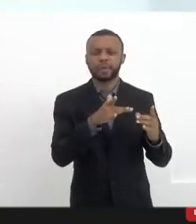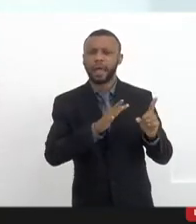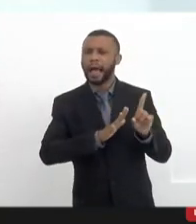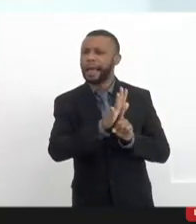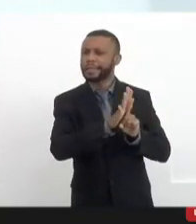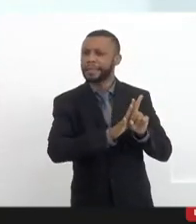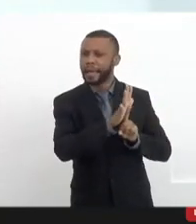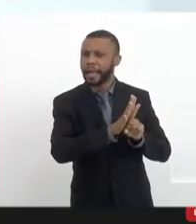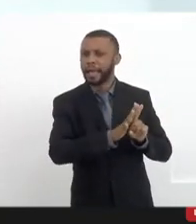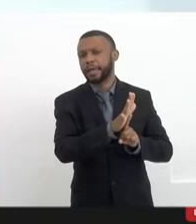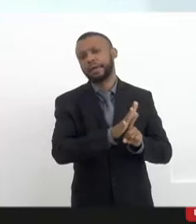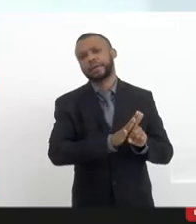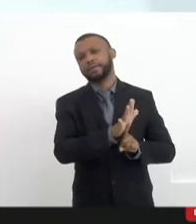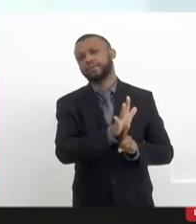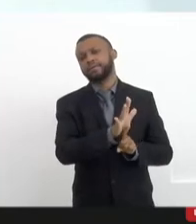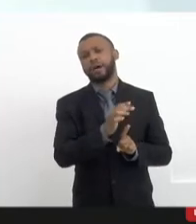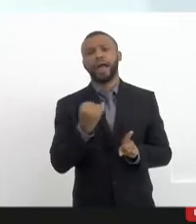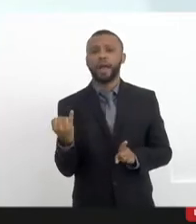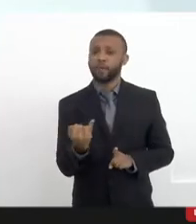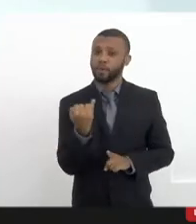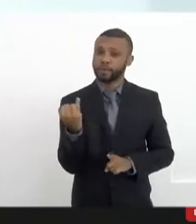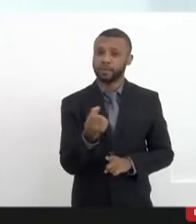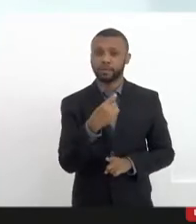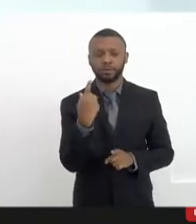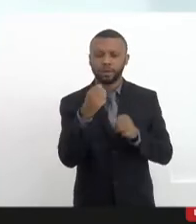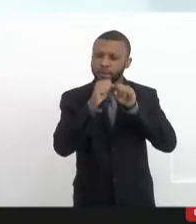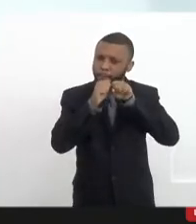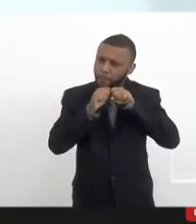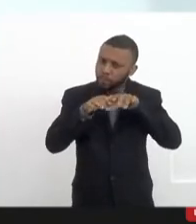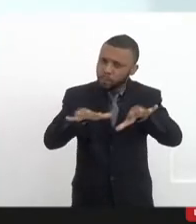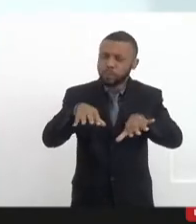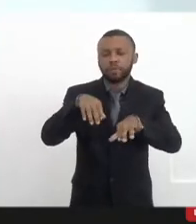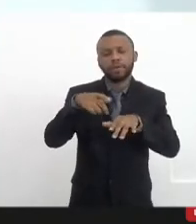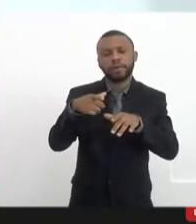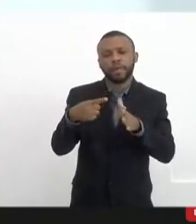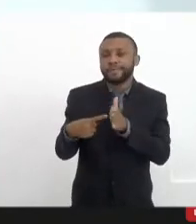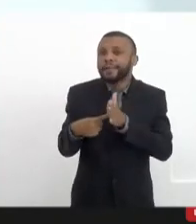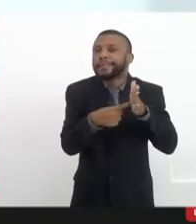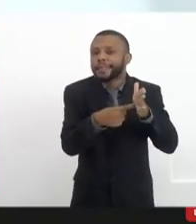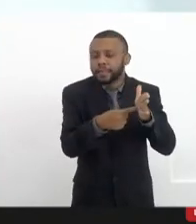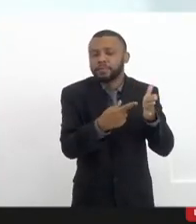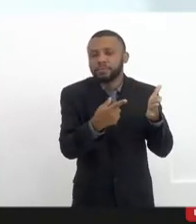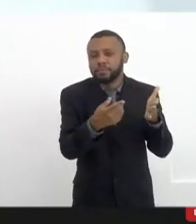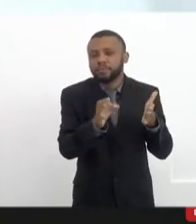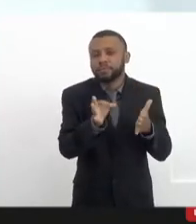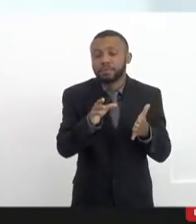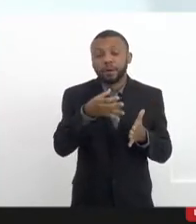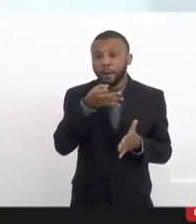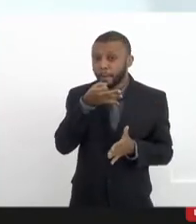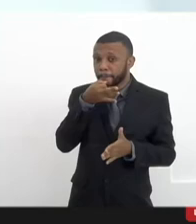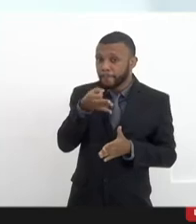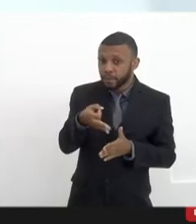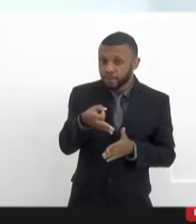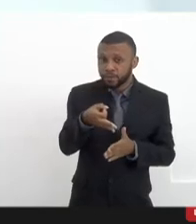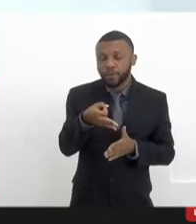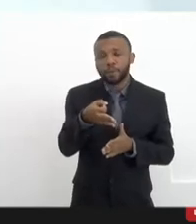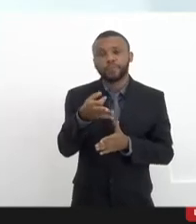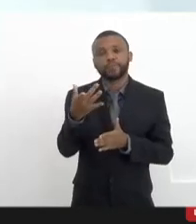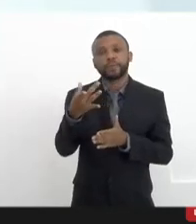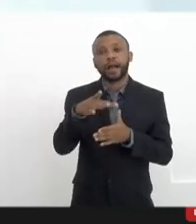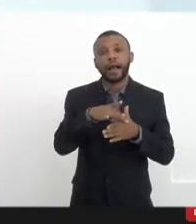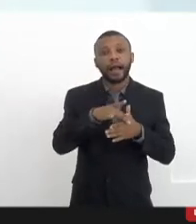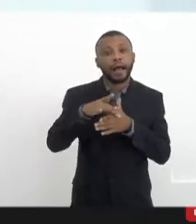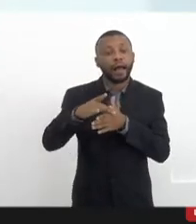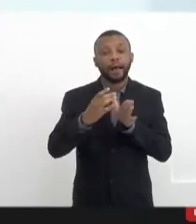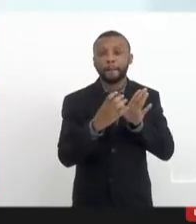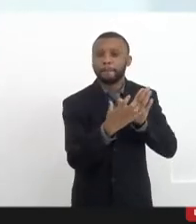e tal. É muito importante que a gente repercuta e faça essa denúncia. Então, está aí a sugestão para a frente parlamentar. E